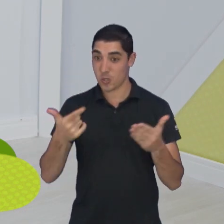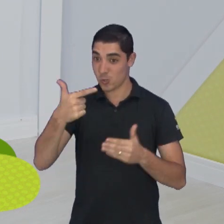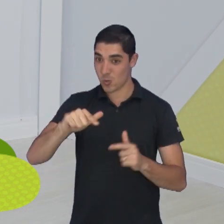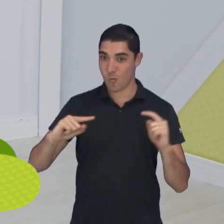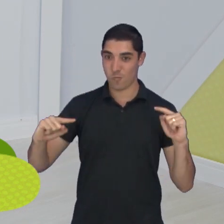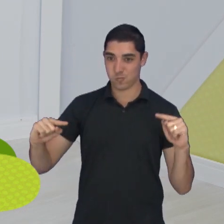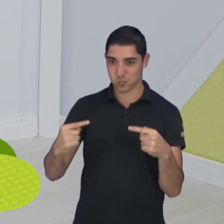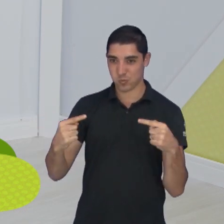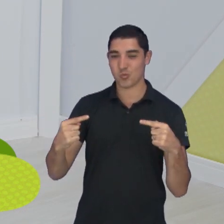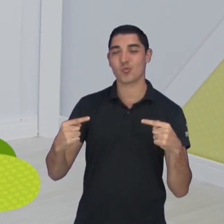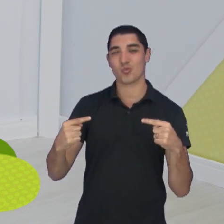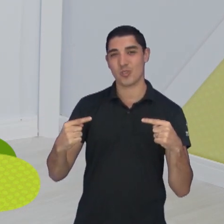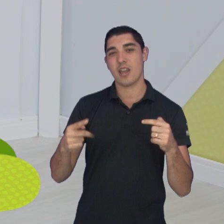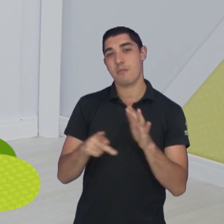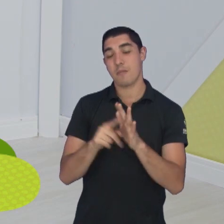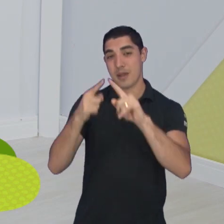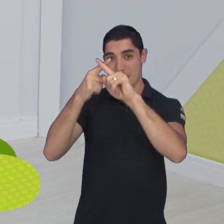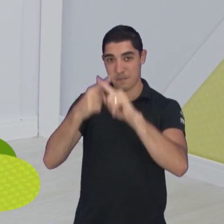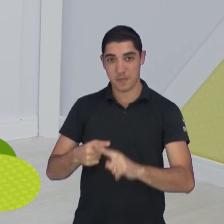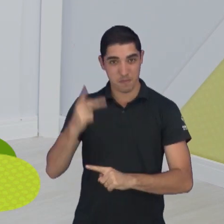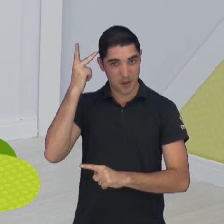enfrentar de novo agora pelo Campeonato Paulista da Série A2, tá certo?